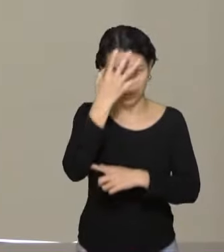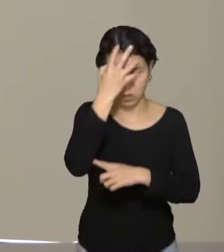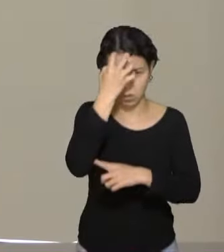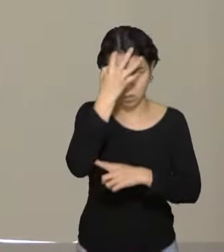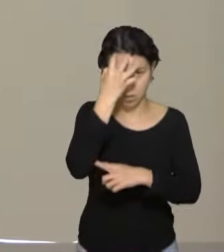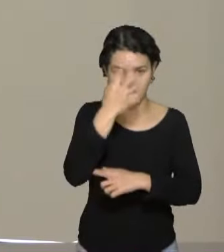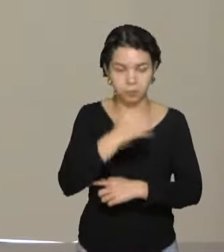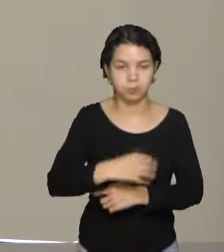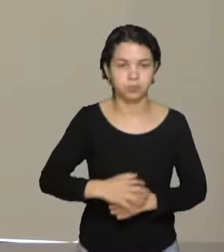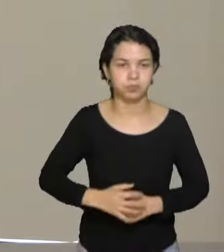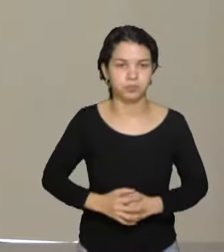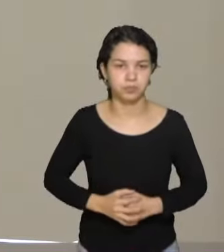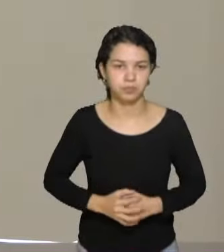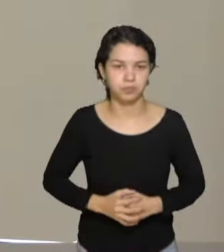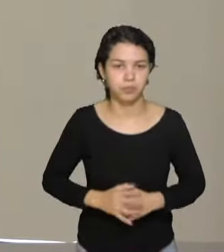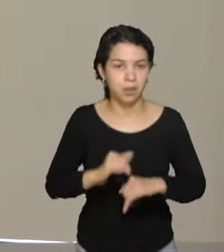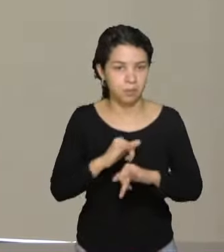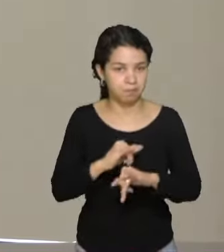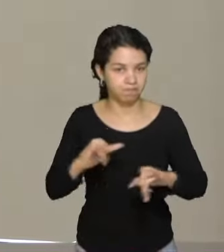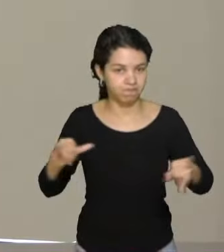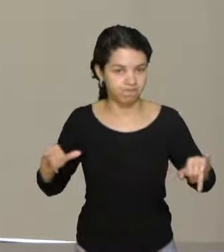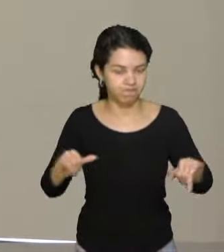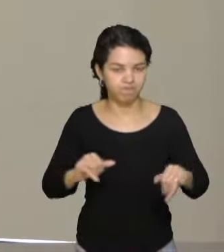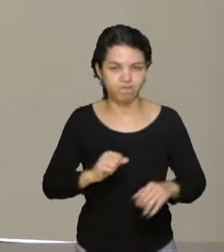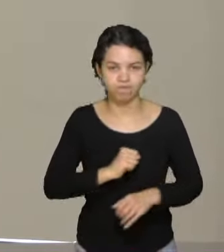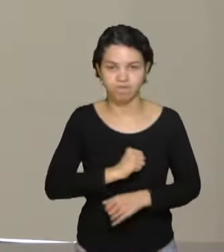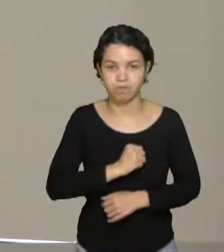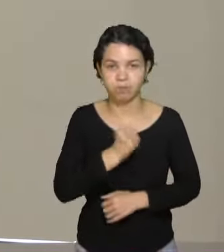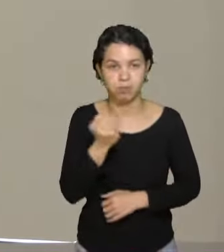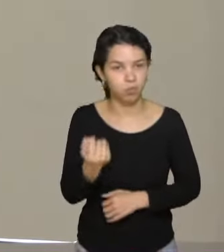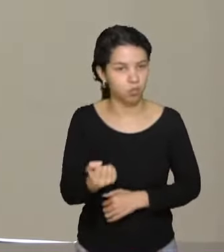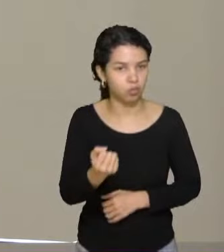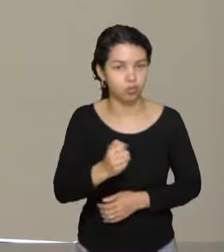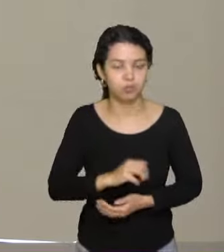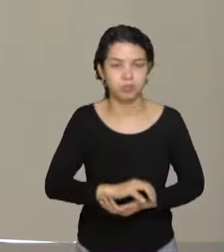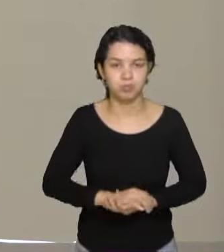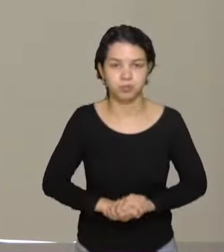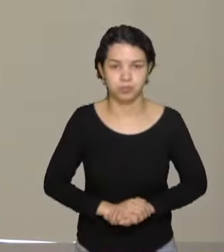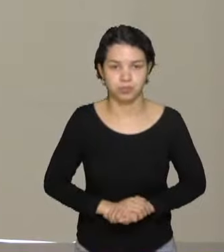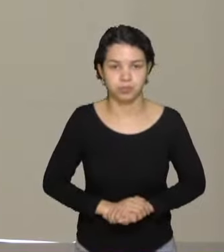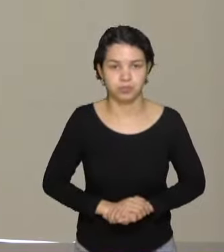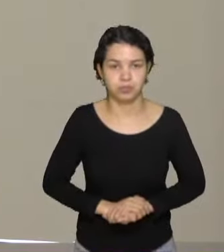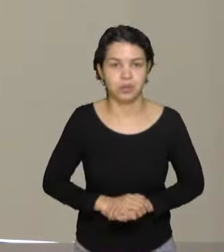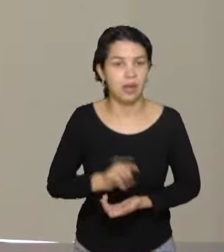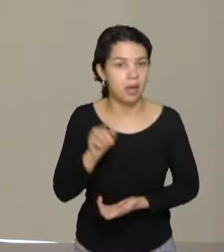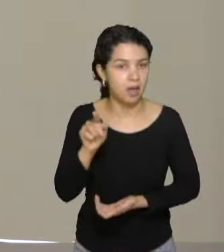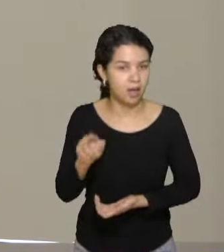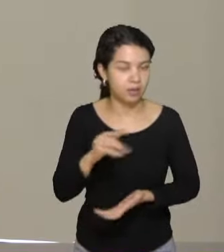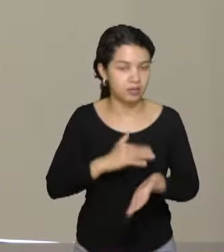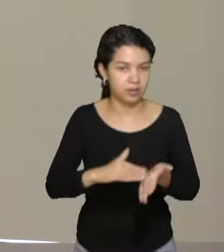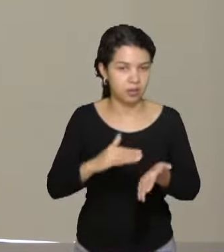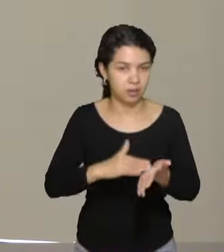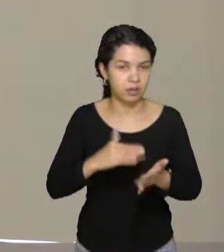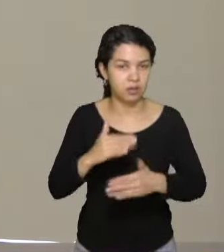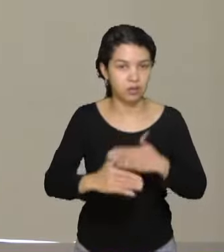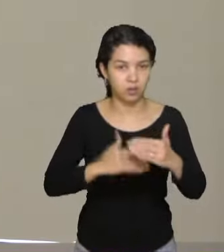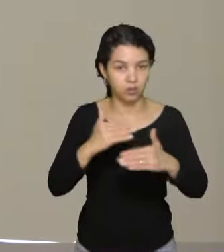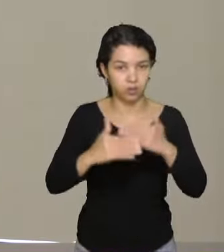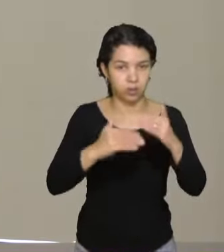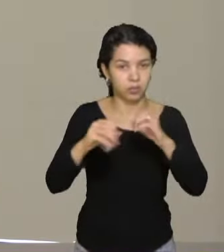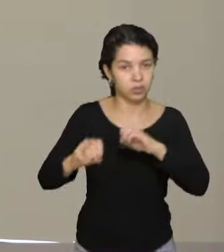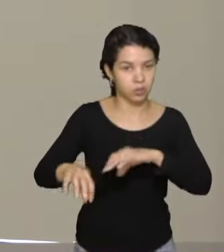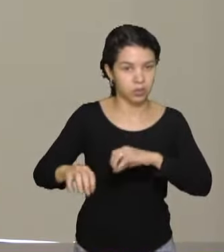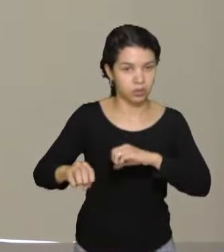Santos, manifestando repúdio ao ato da Secretaria de Desenvolvimento Educacional,